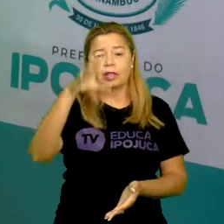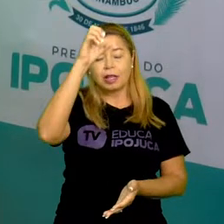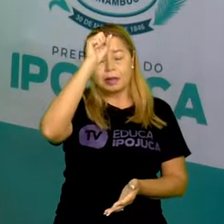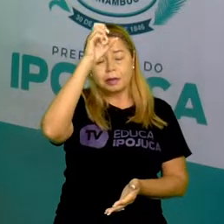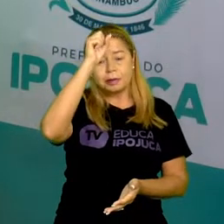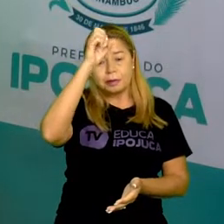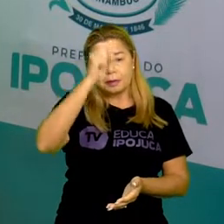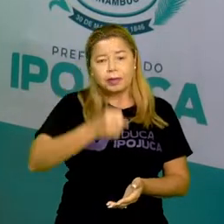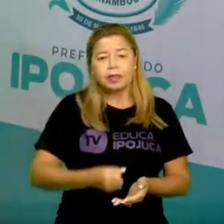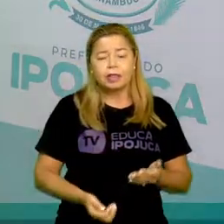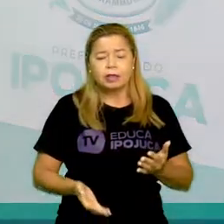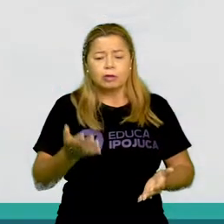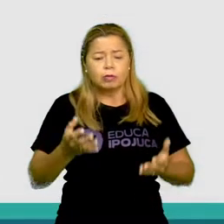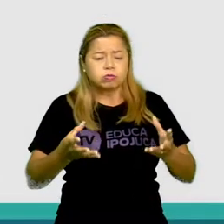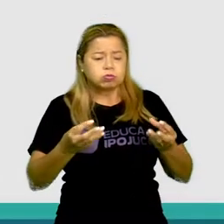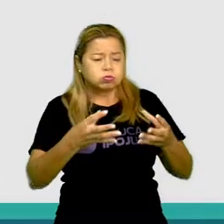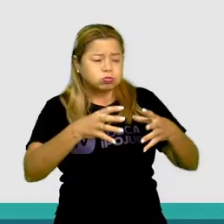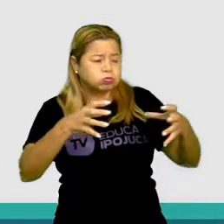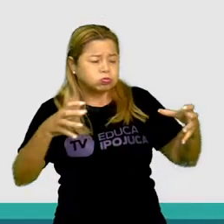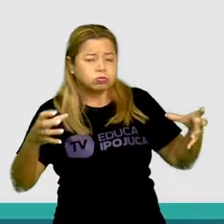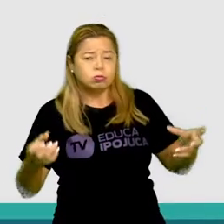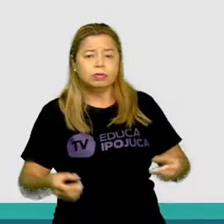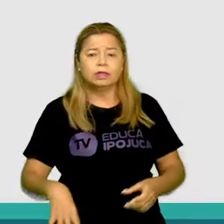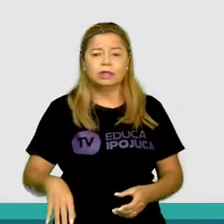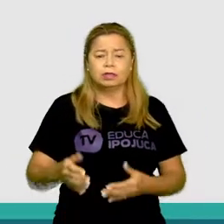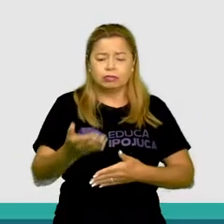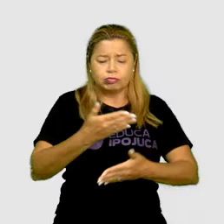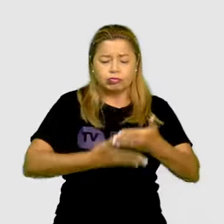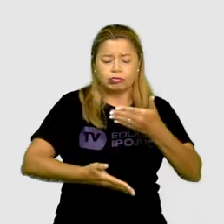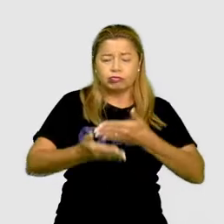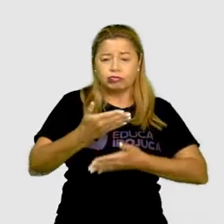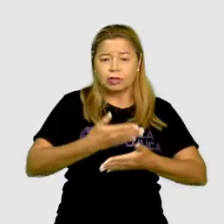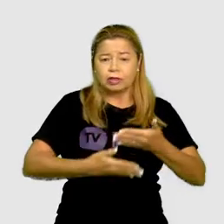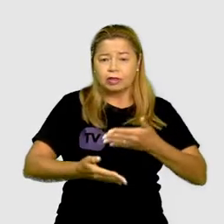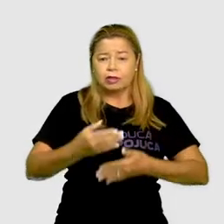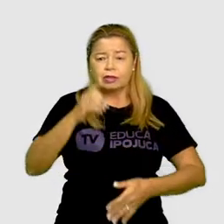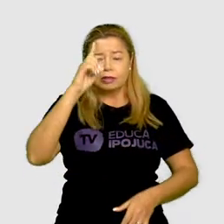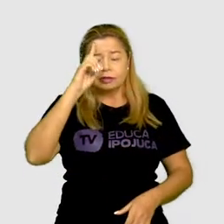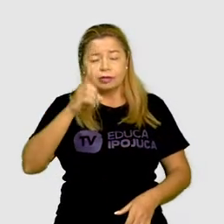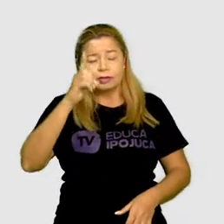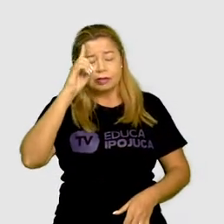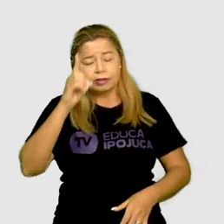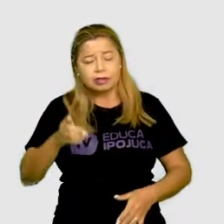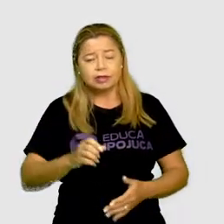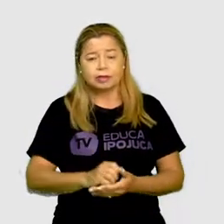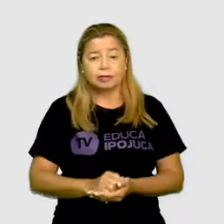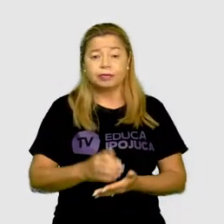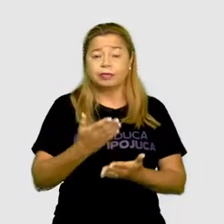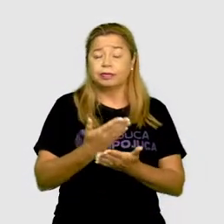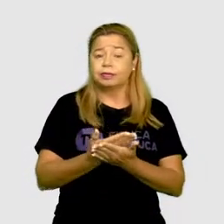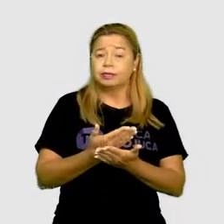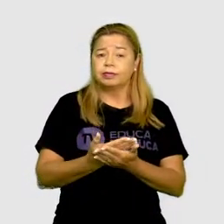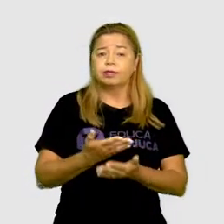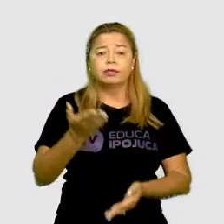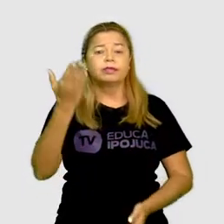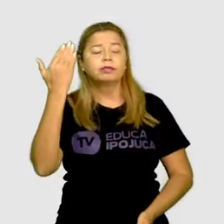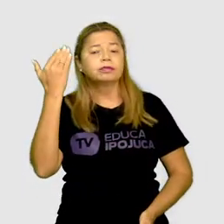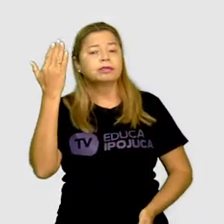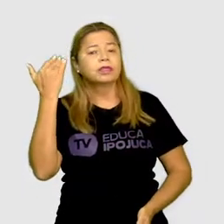medidas envolvendo grandezas do dia a dia. Na última aula nós identificamos como